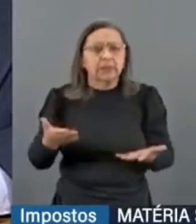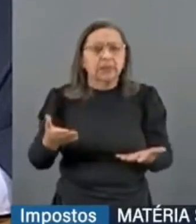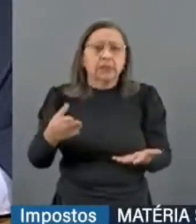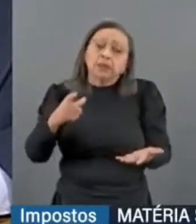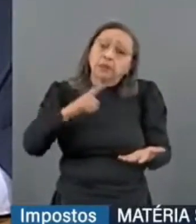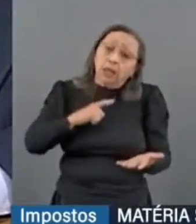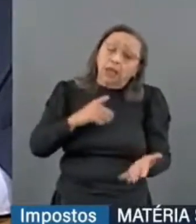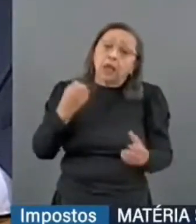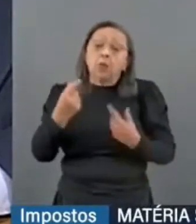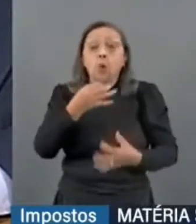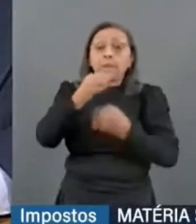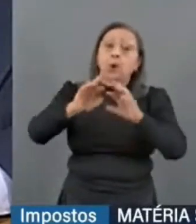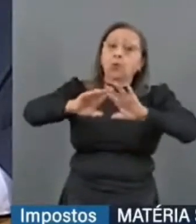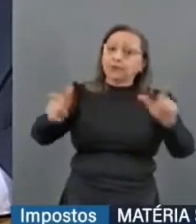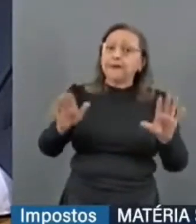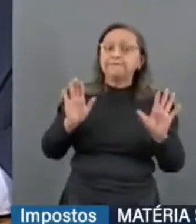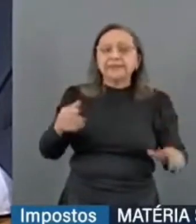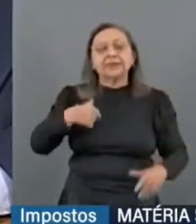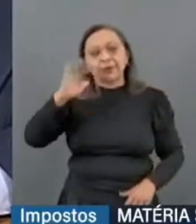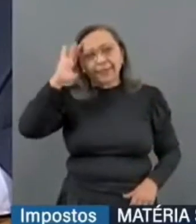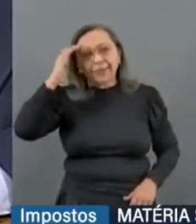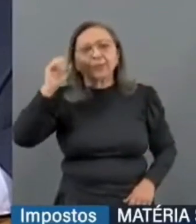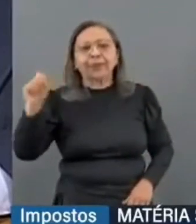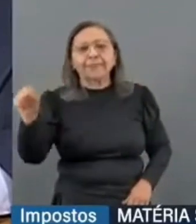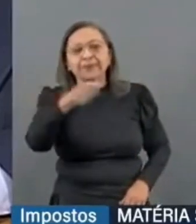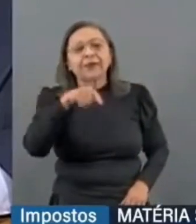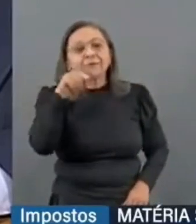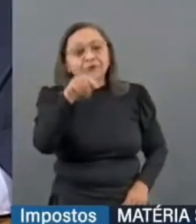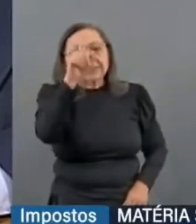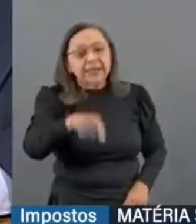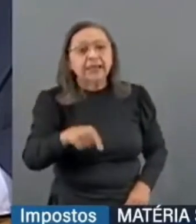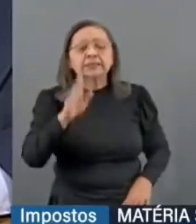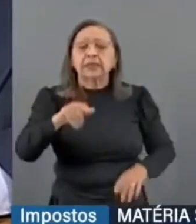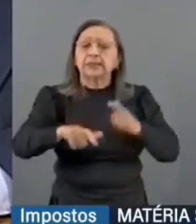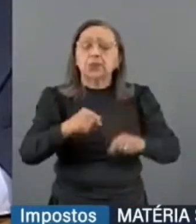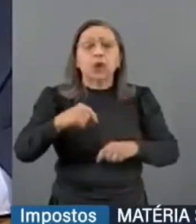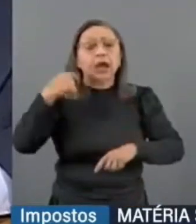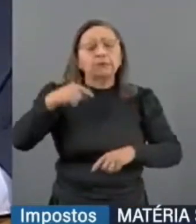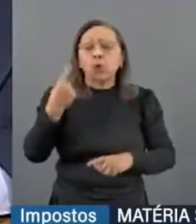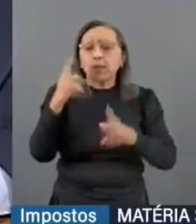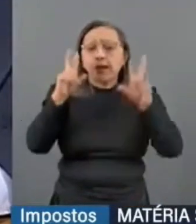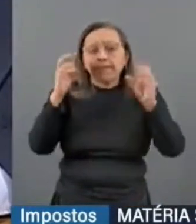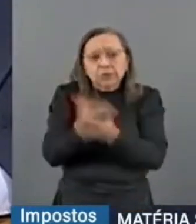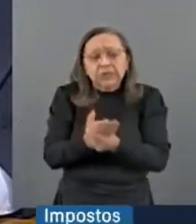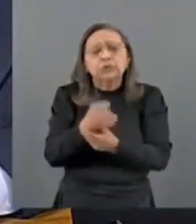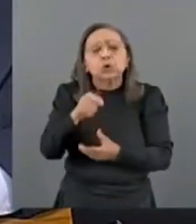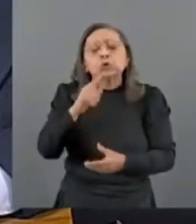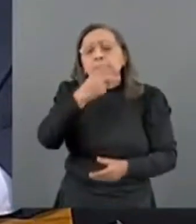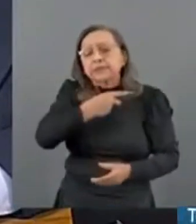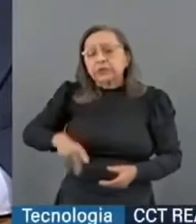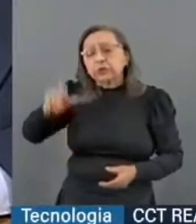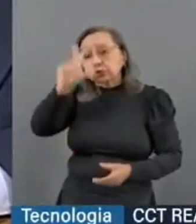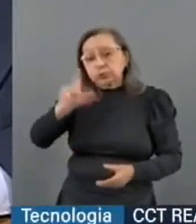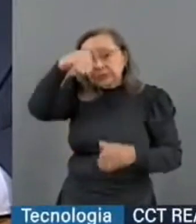tem opiniões contrárias. Mas eu entendo que o senhor advogou numa causa onde um presidente da República estava